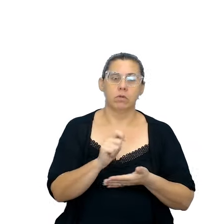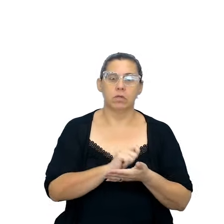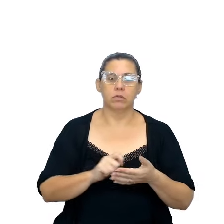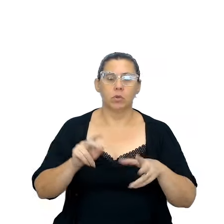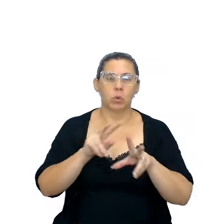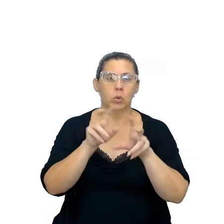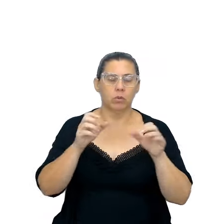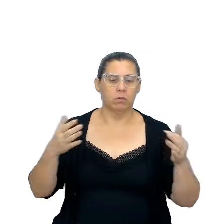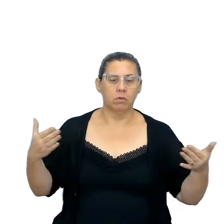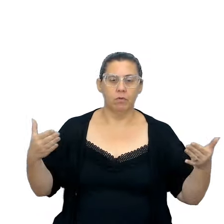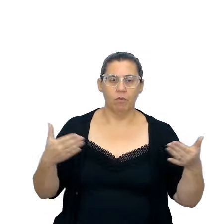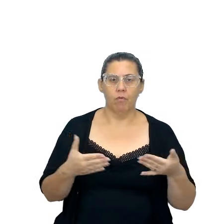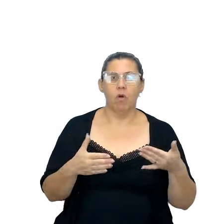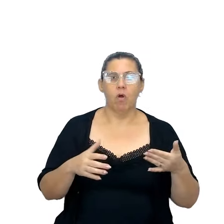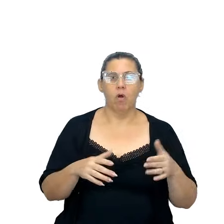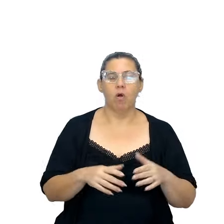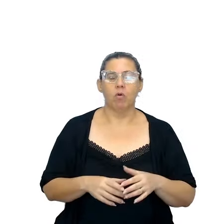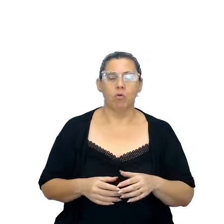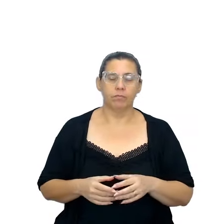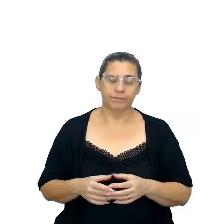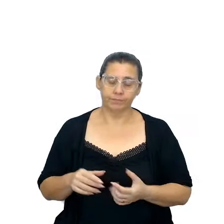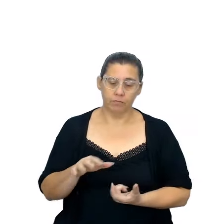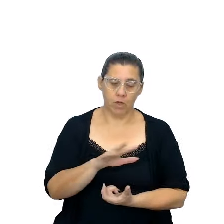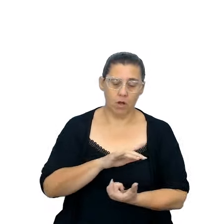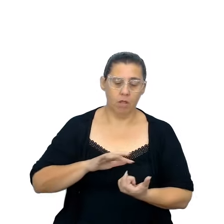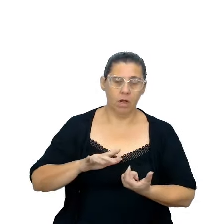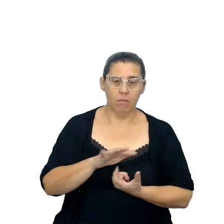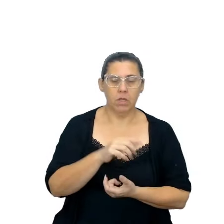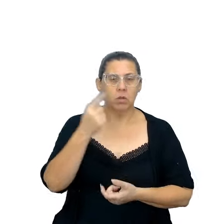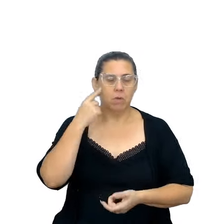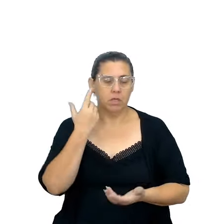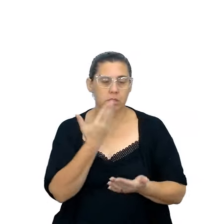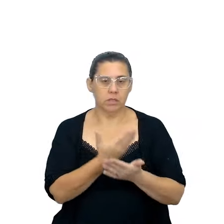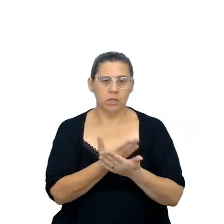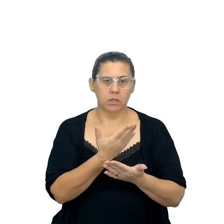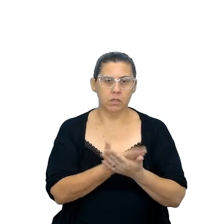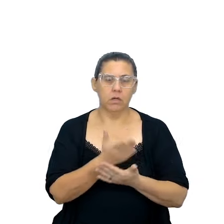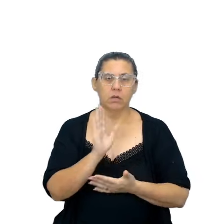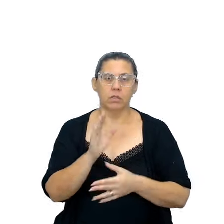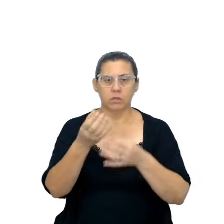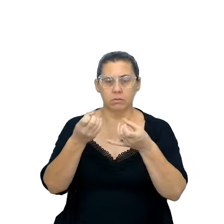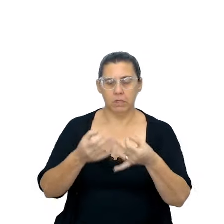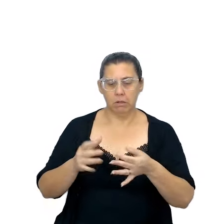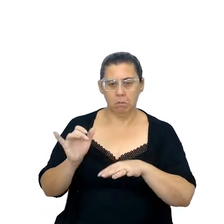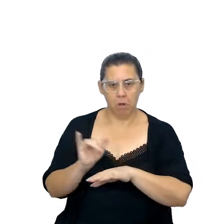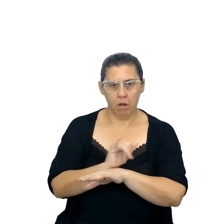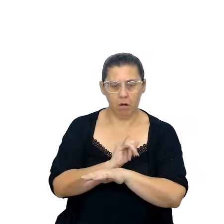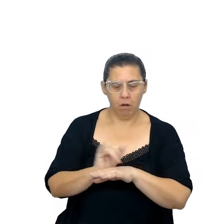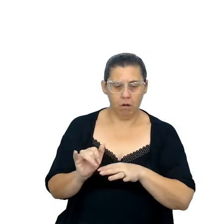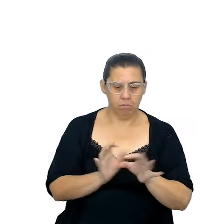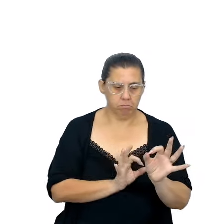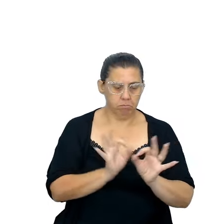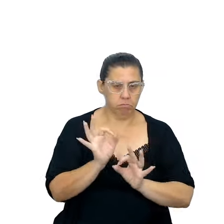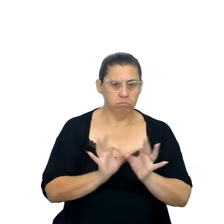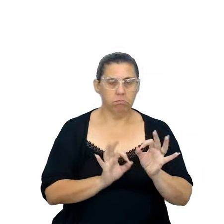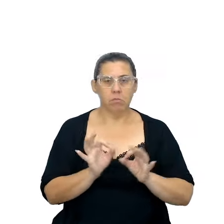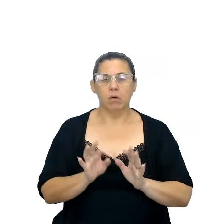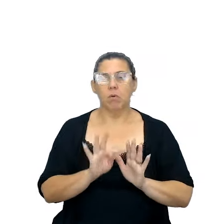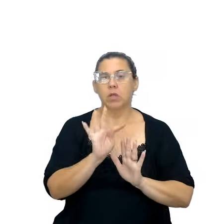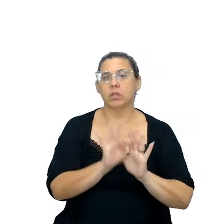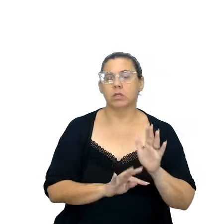tema central do letramento, pensando naquela aula, né? Que nós falamos ali sobre o planejamento de uma retextualização,